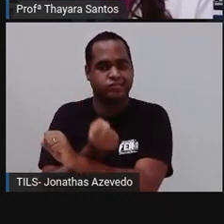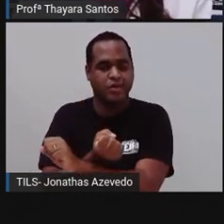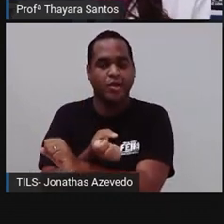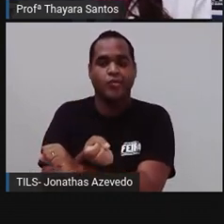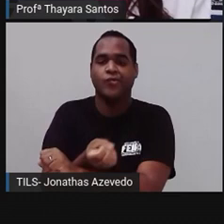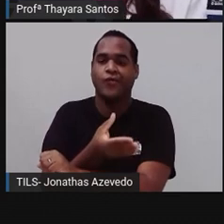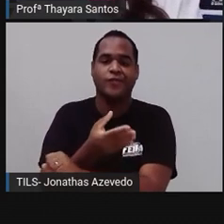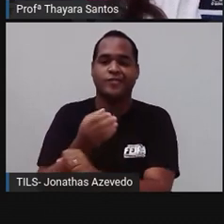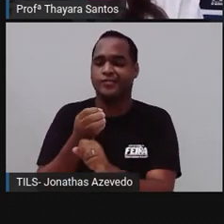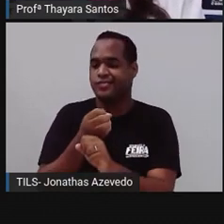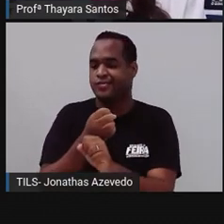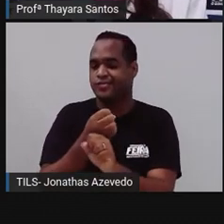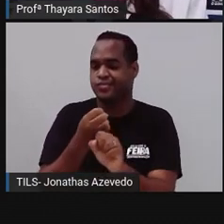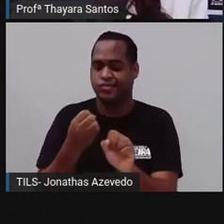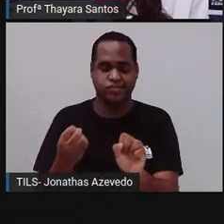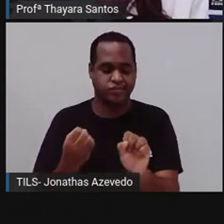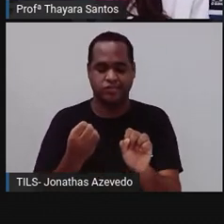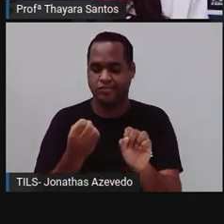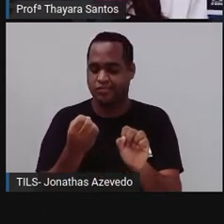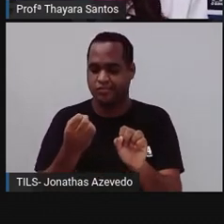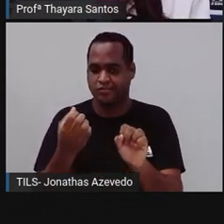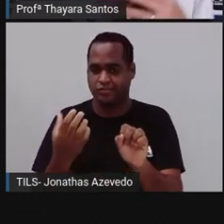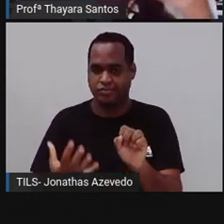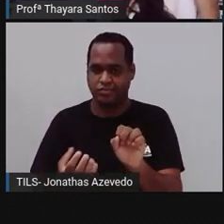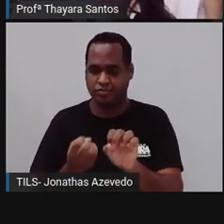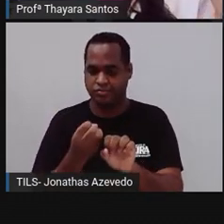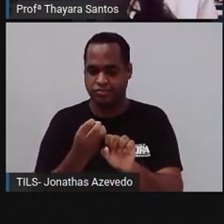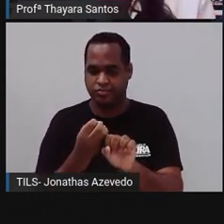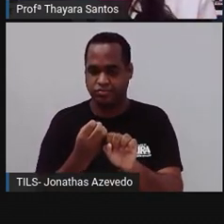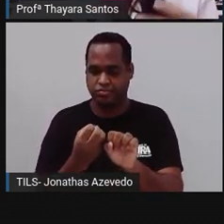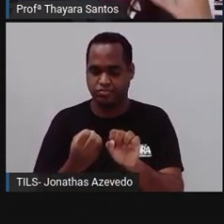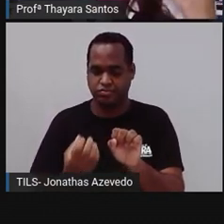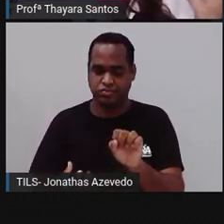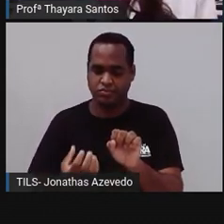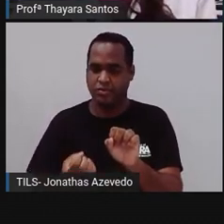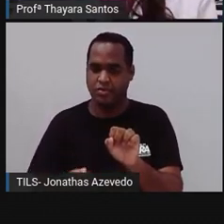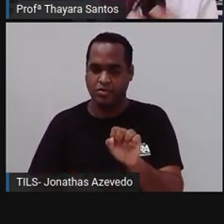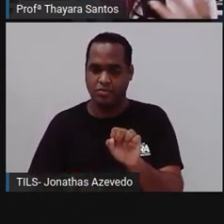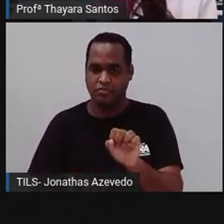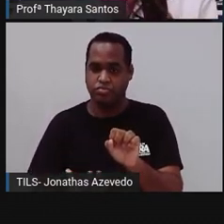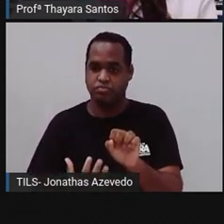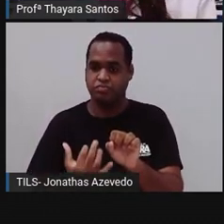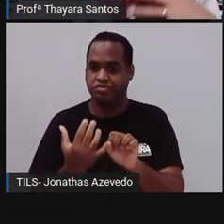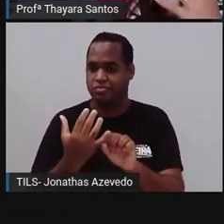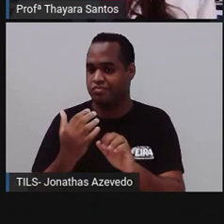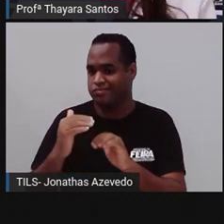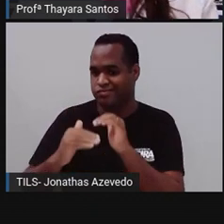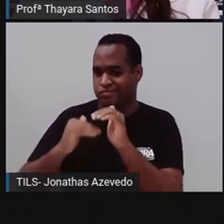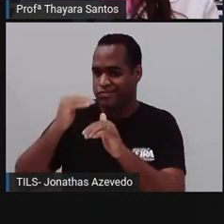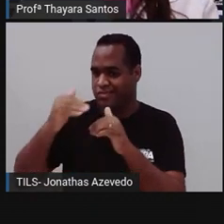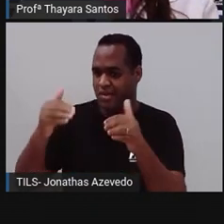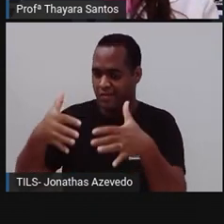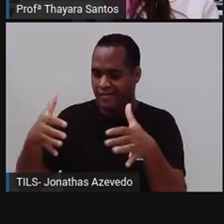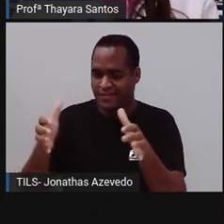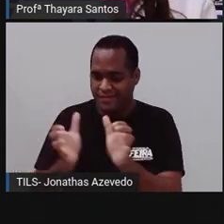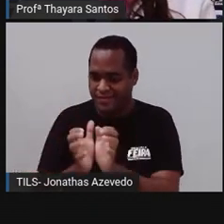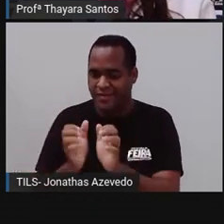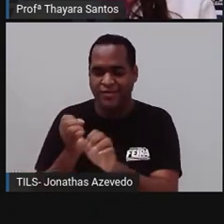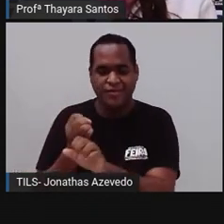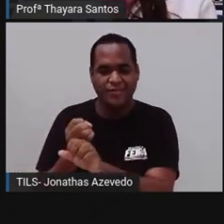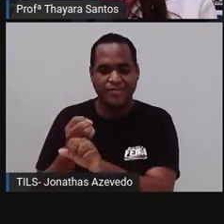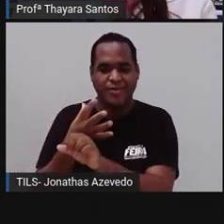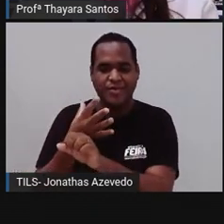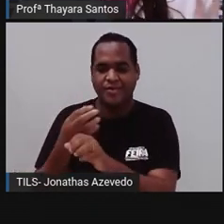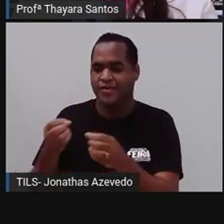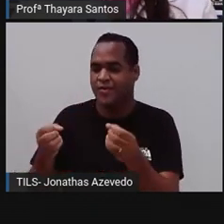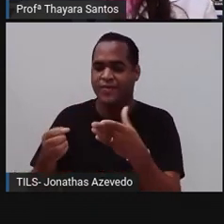indivíduo vai viver separado daquele que originou ele e ele vai também crescer, se desenvolver e dar origem a novos brotos. Ou então,